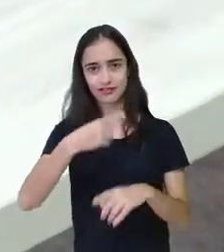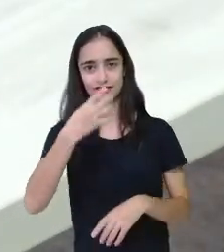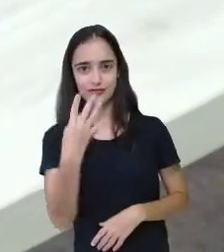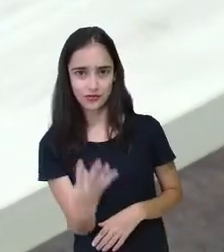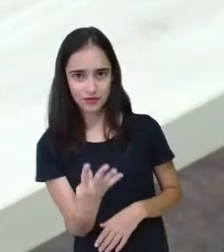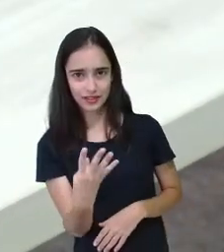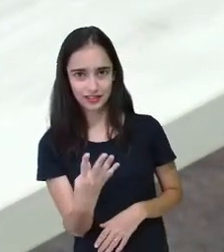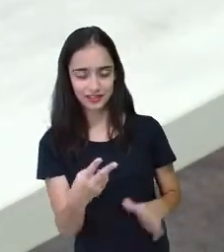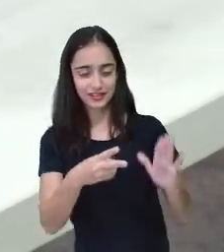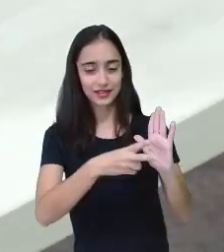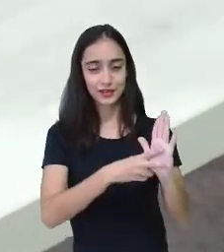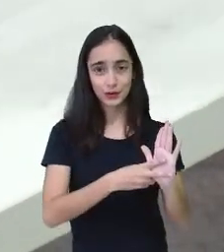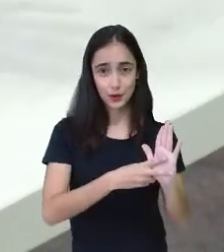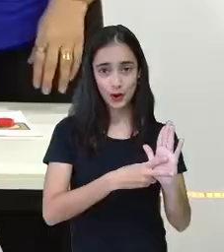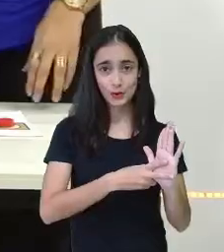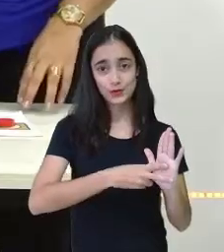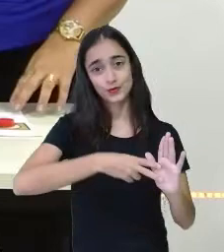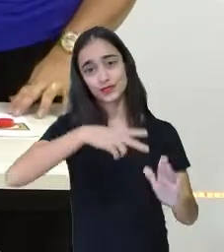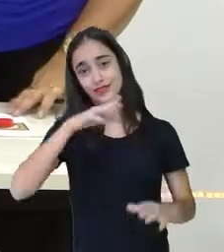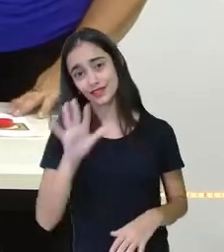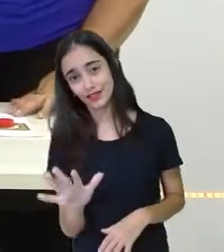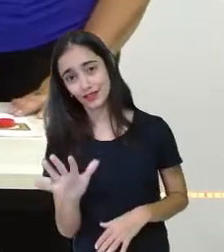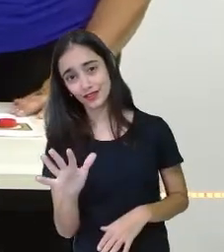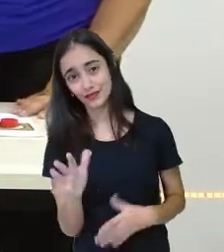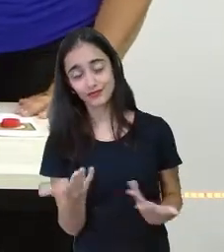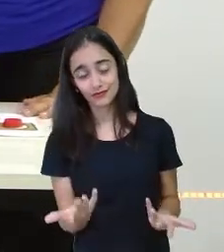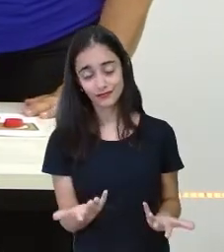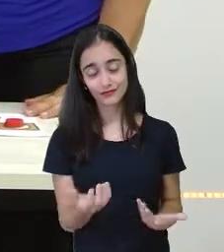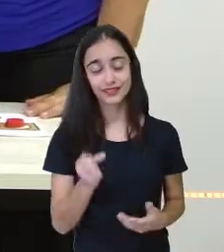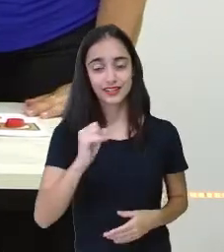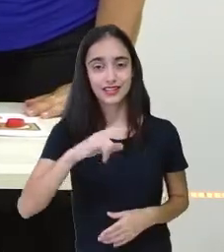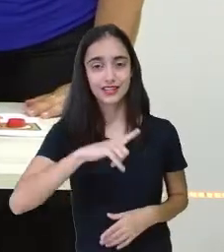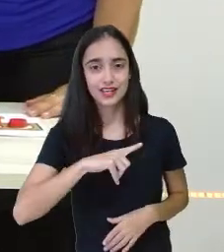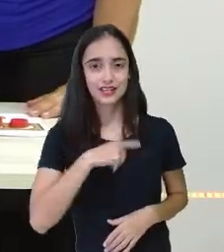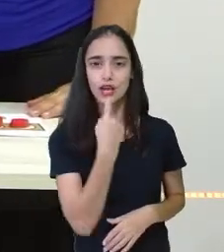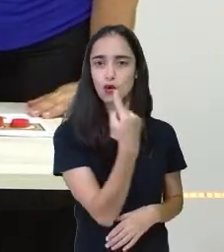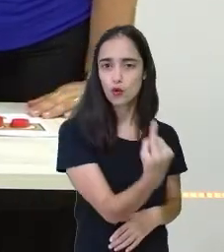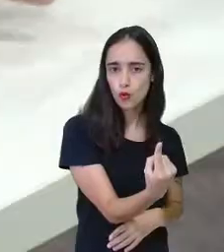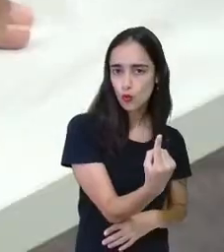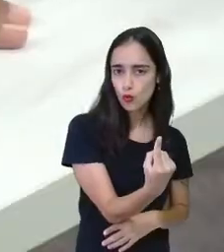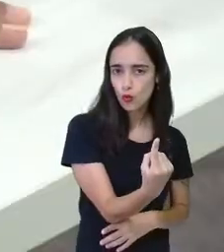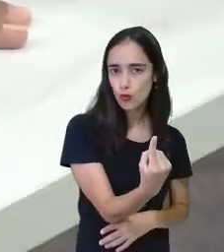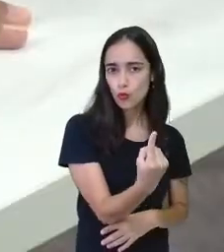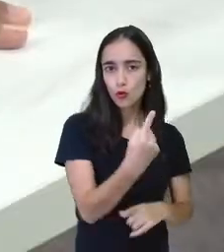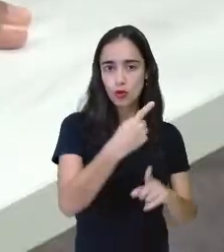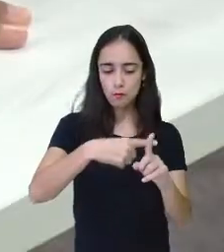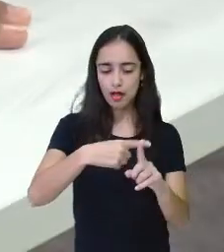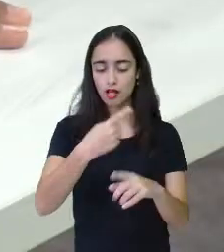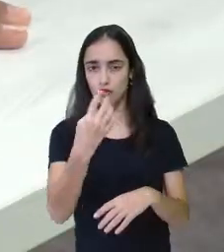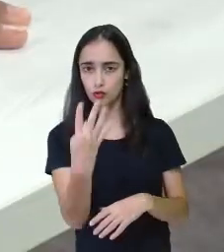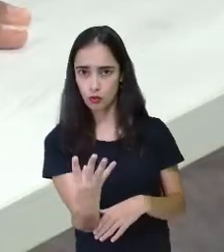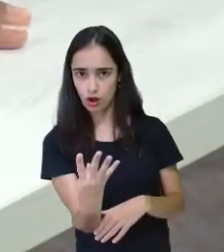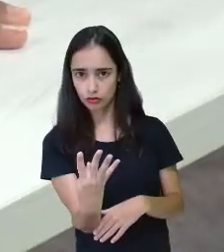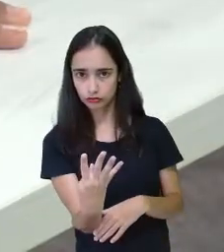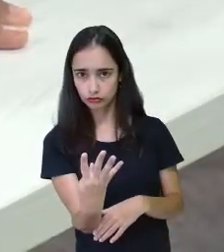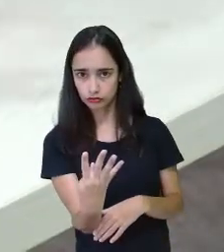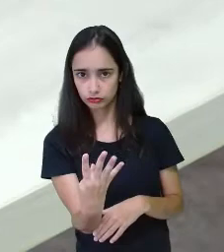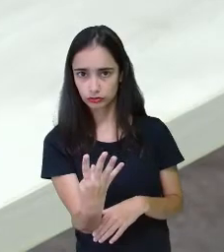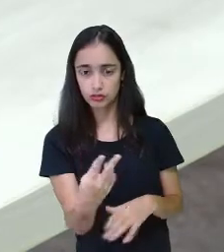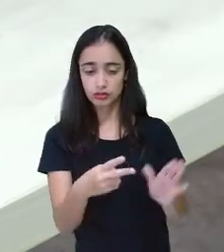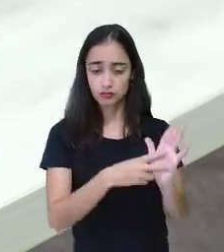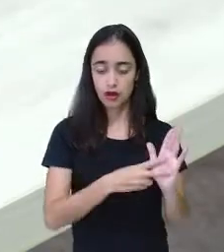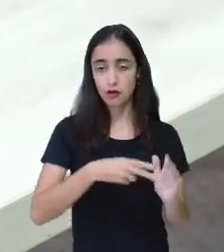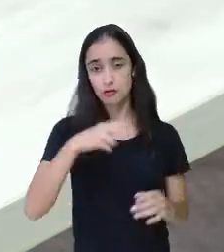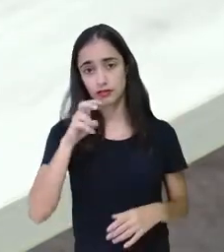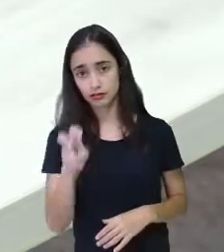E aí, o resultado vai ser quanto? Se eu tenho 1 mais 4, olha aí, 1, 2, 3, 4, 5.